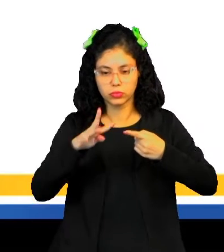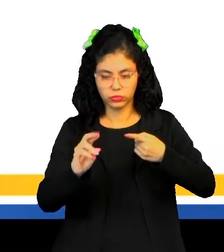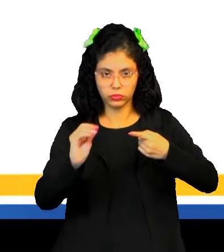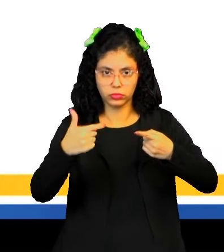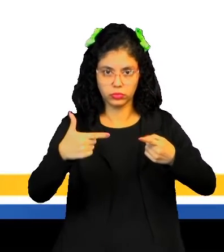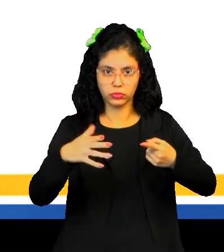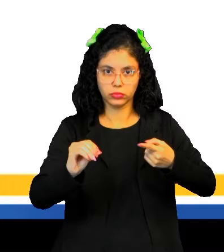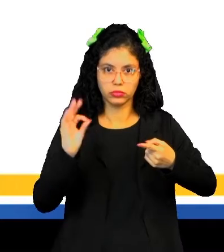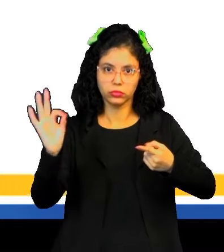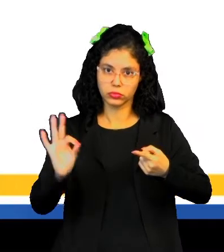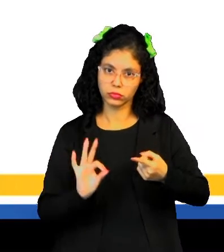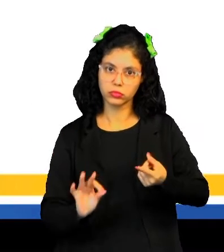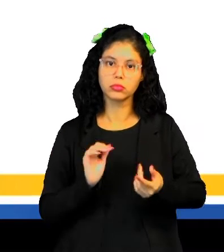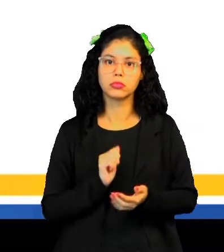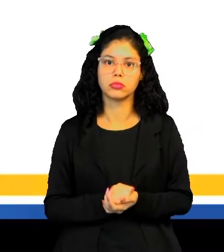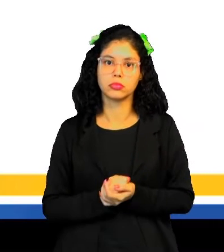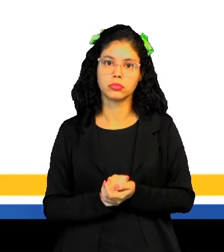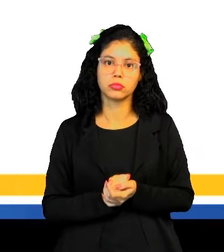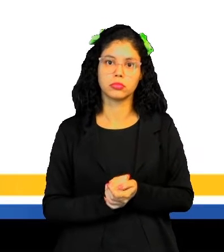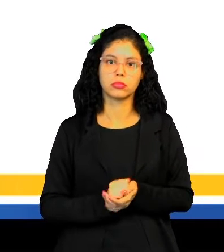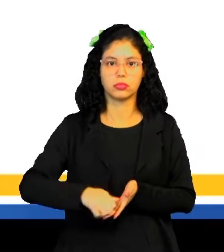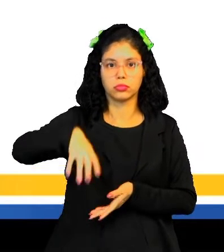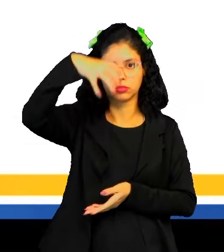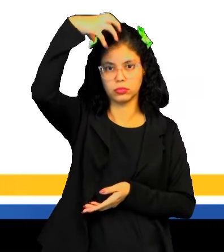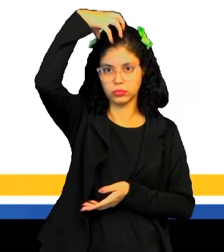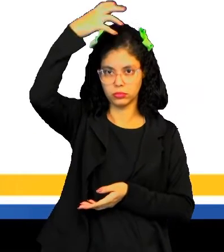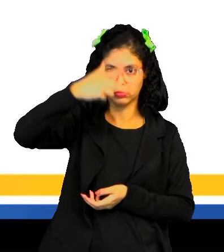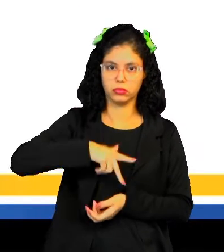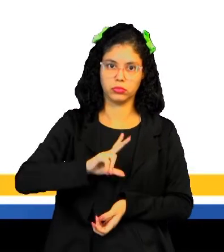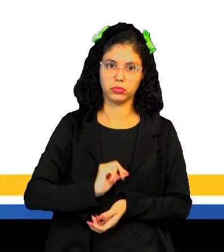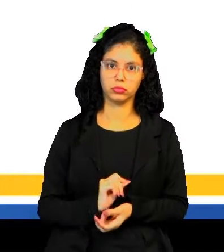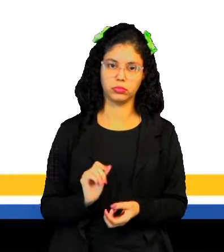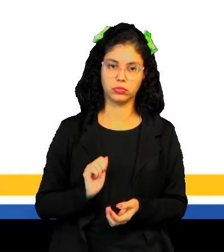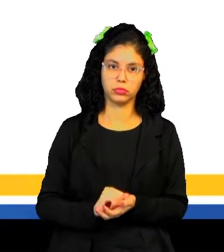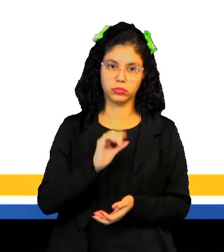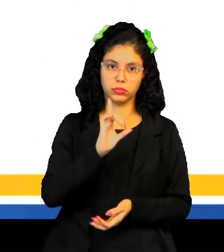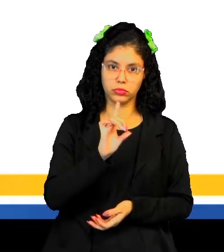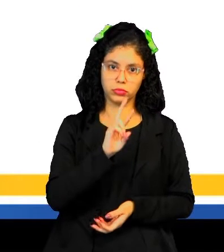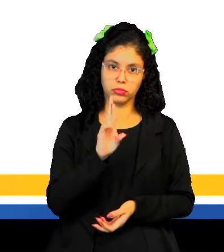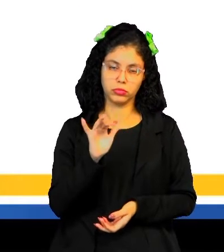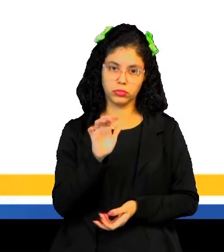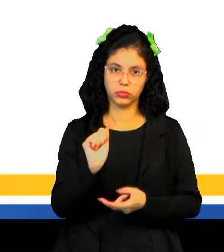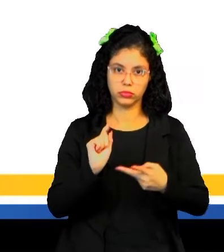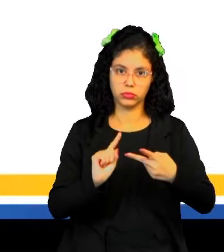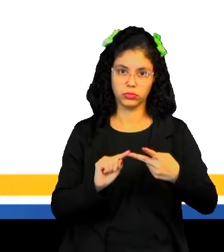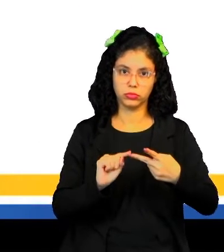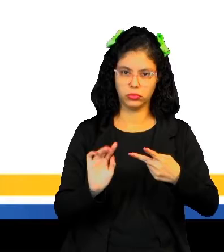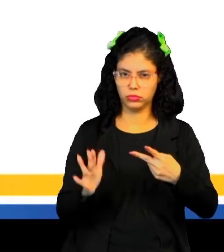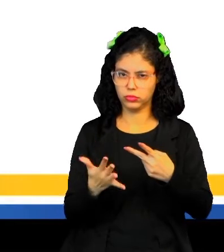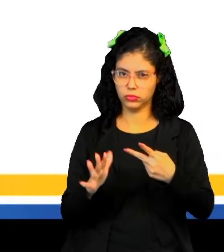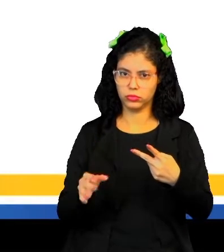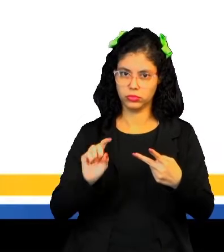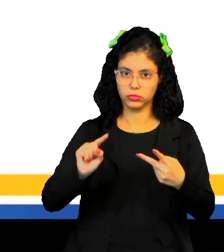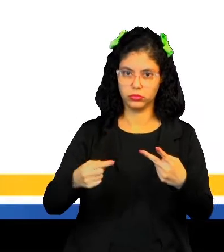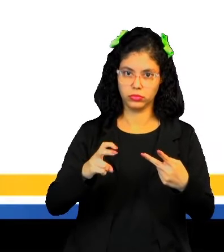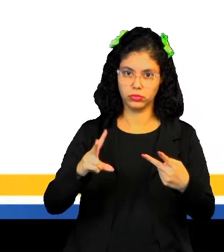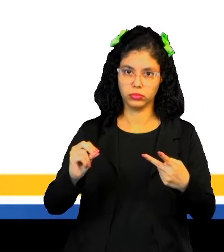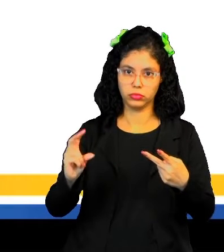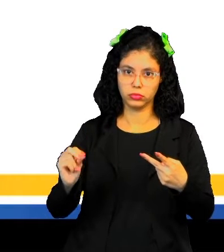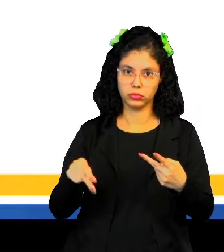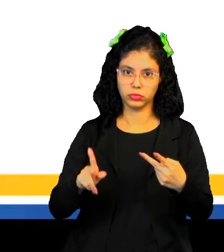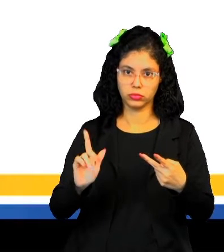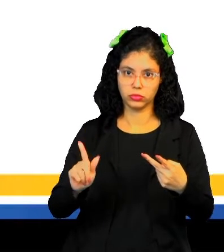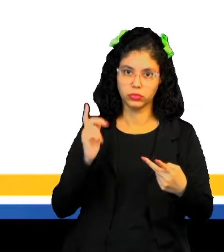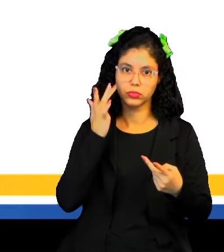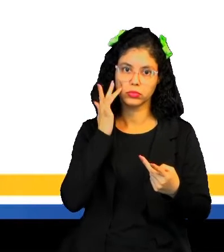20% de toda a produção do ouro caberiam ao rei de Portugal. A derrama, que é uma cota de aproximadamente 1